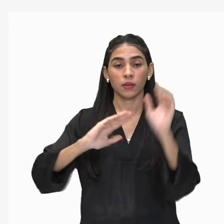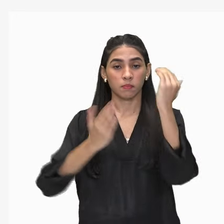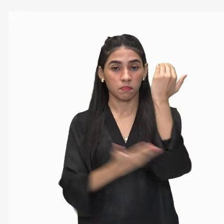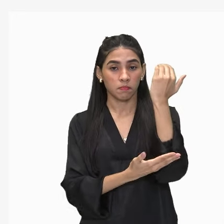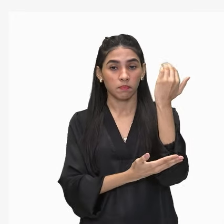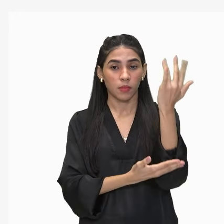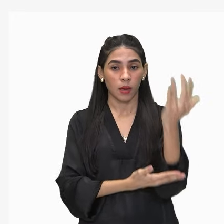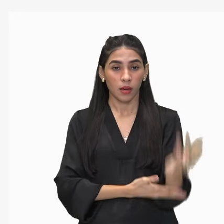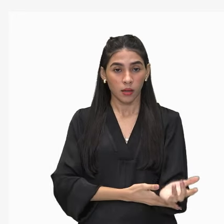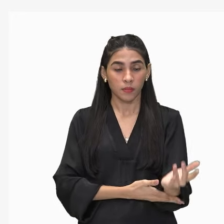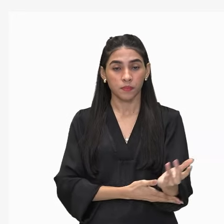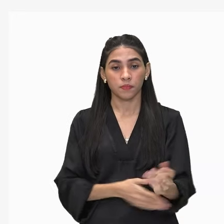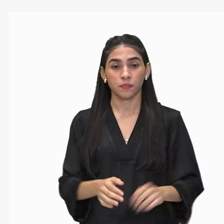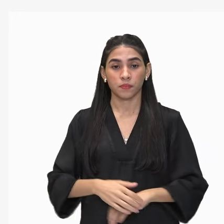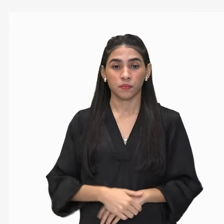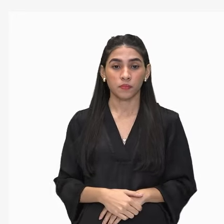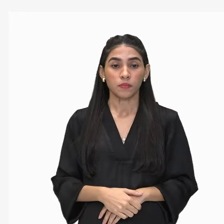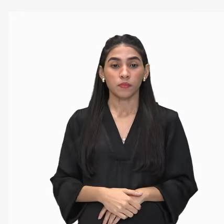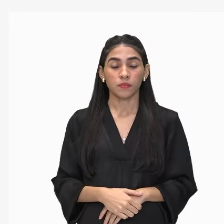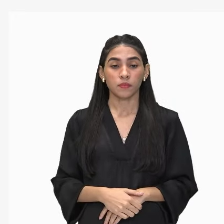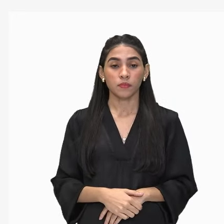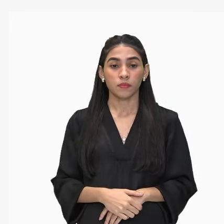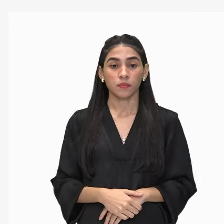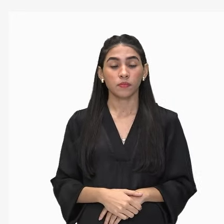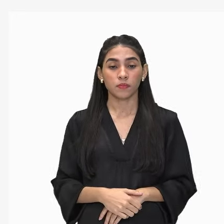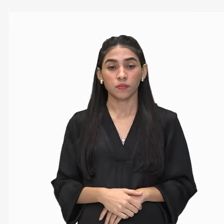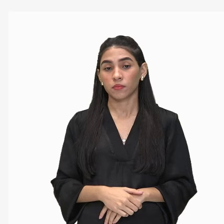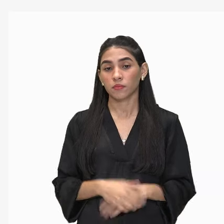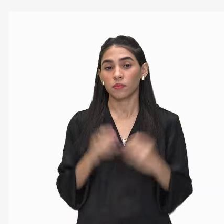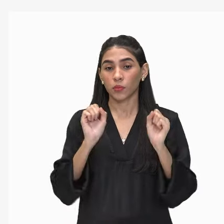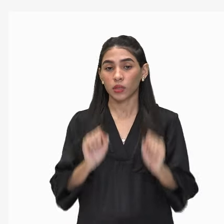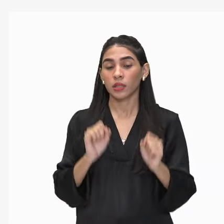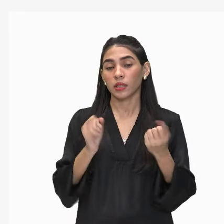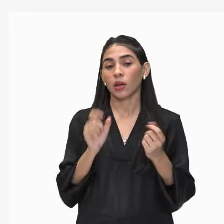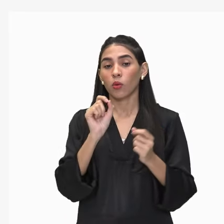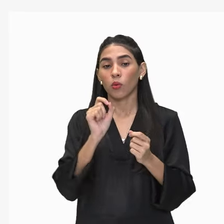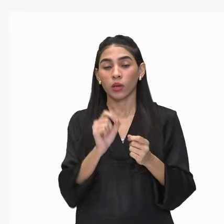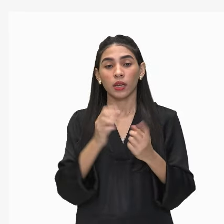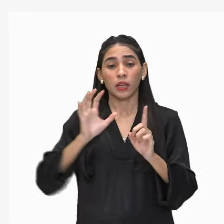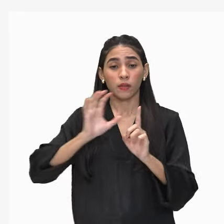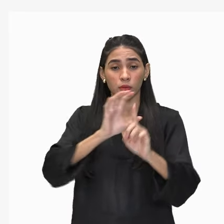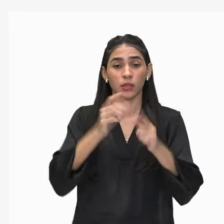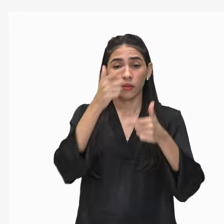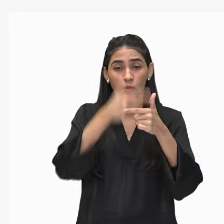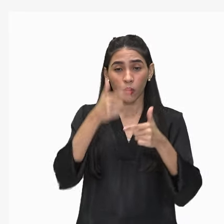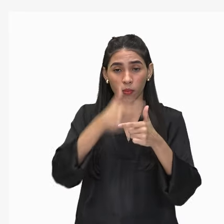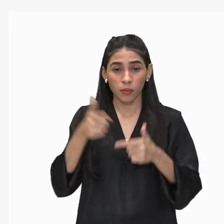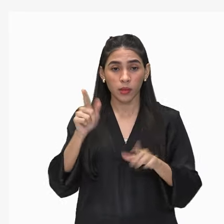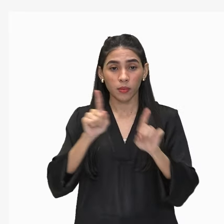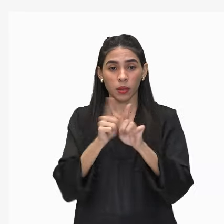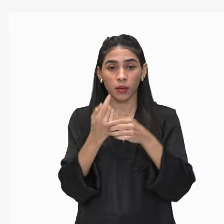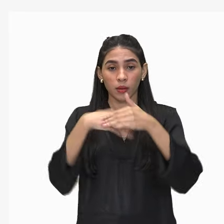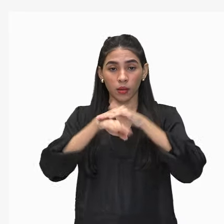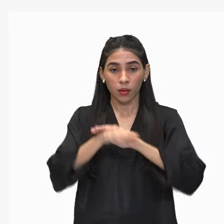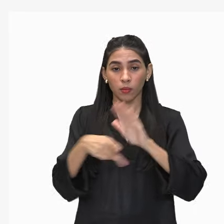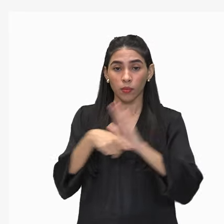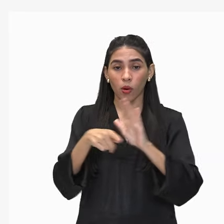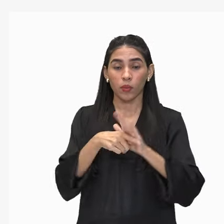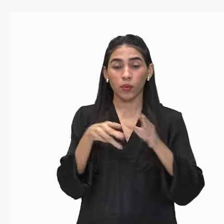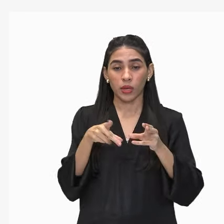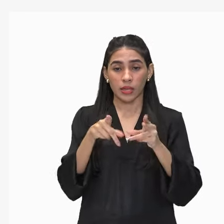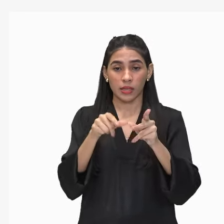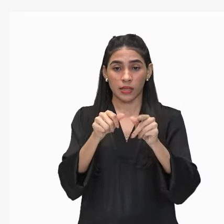desmatamento para a ocupação humana, que poderia estar prejudicando a produção e armazenagem local de grãos.